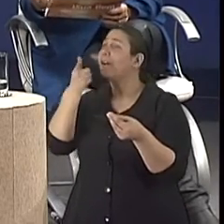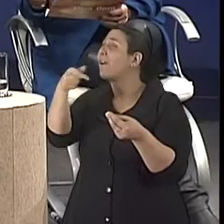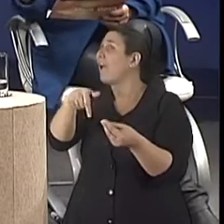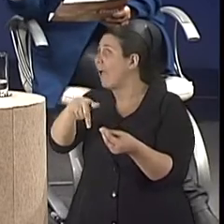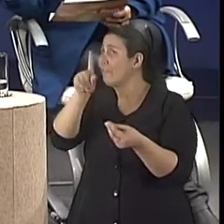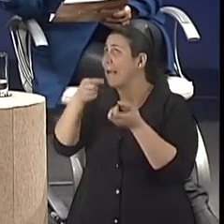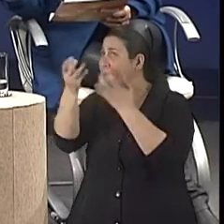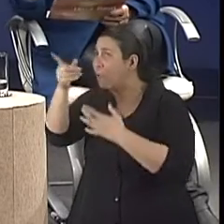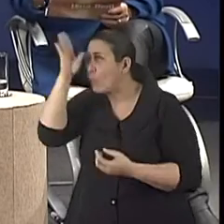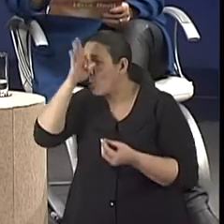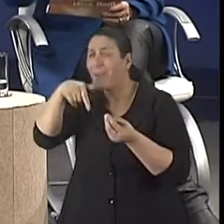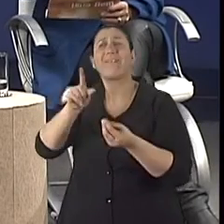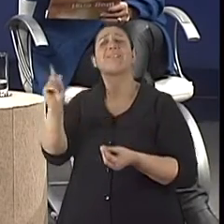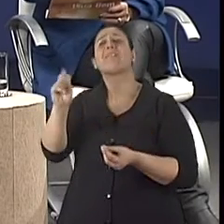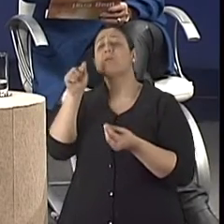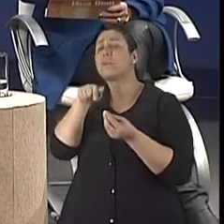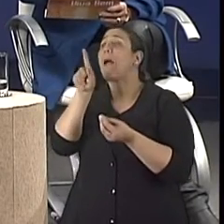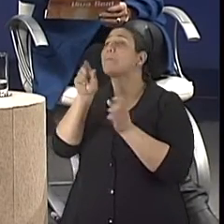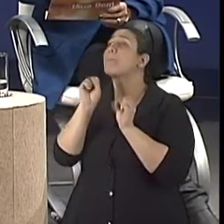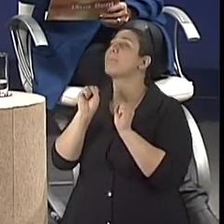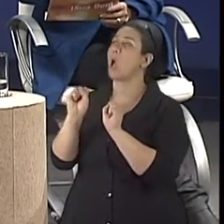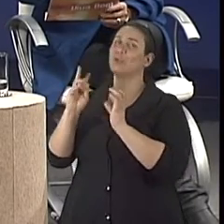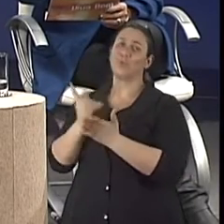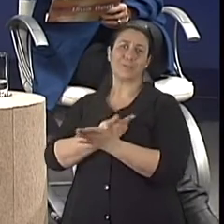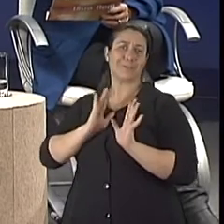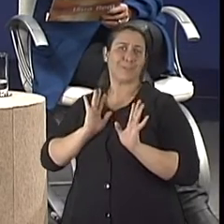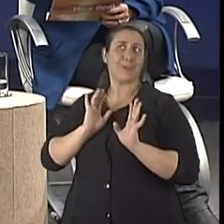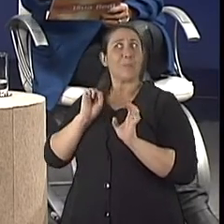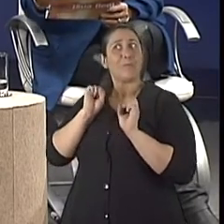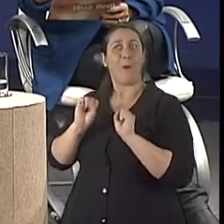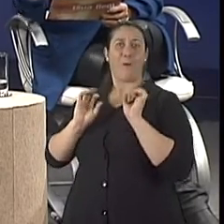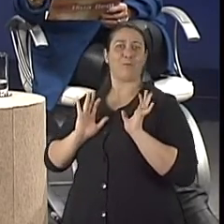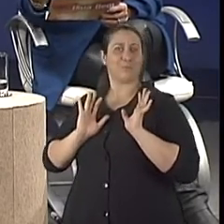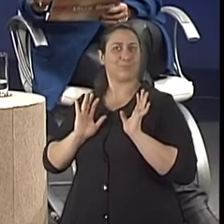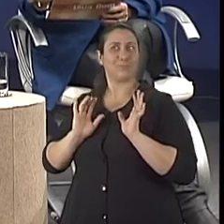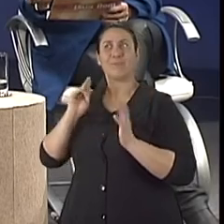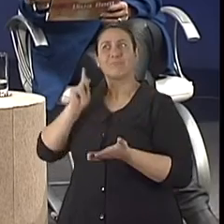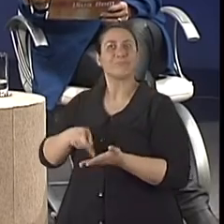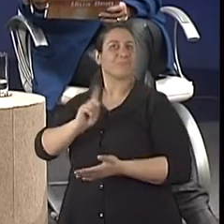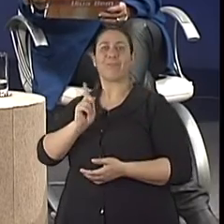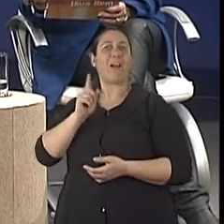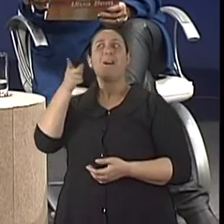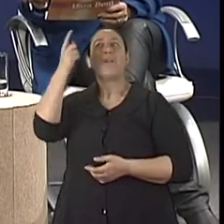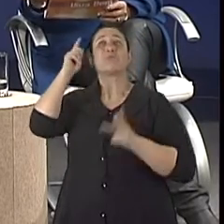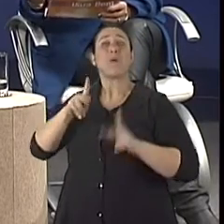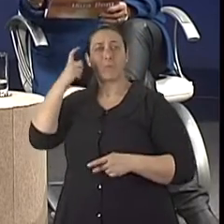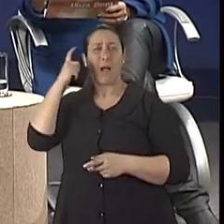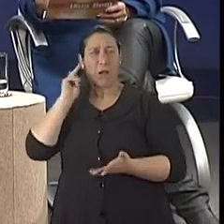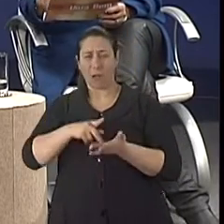acontecer. Então, por isso que eu digo assim, a forma de ler a bula também, não é tudo que está ali que vai nos acontecer tomando aquela medicação.